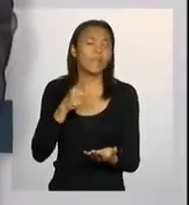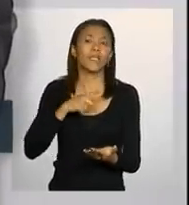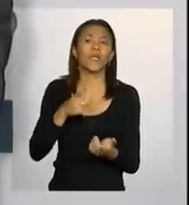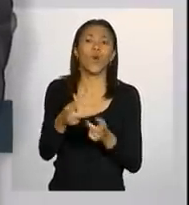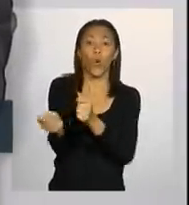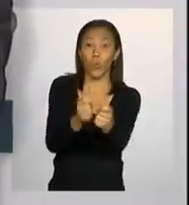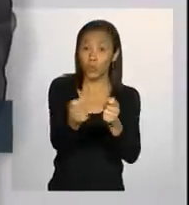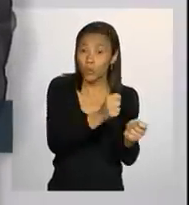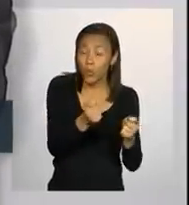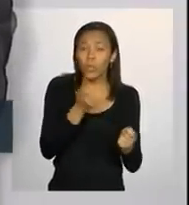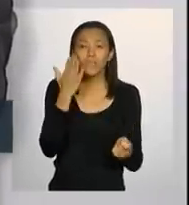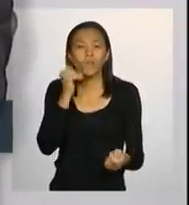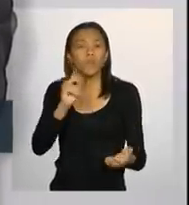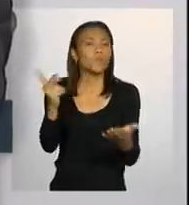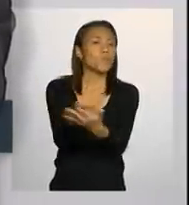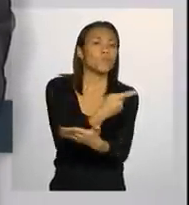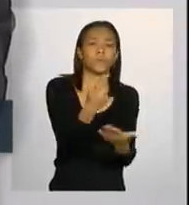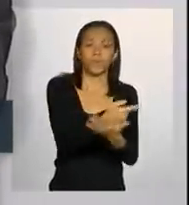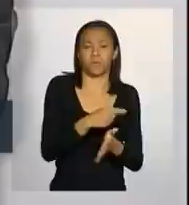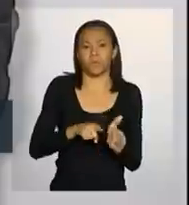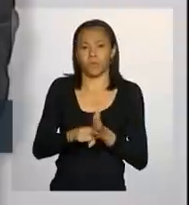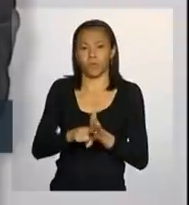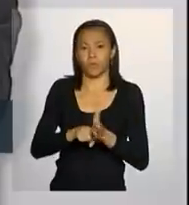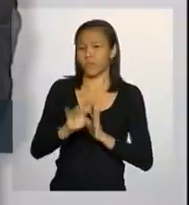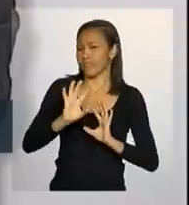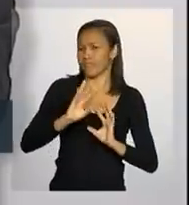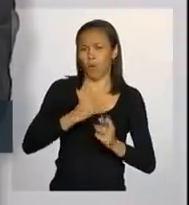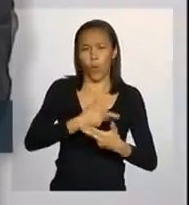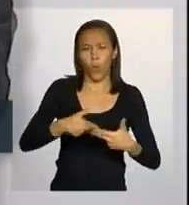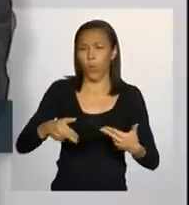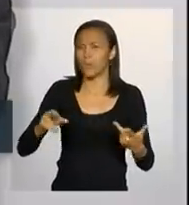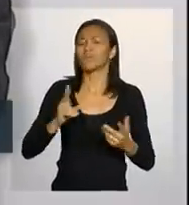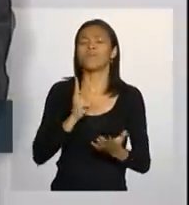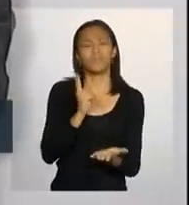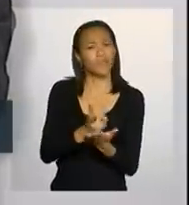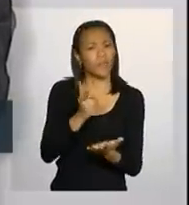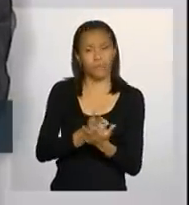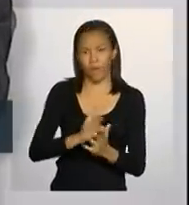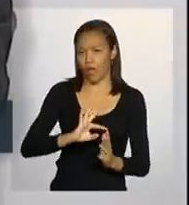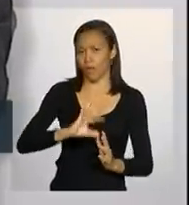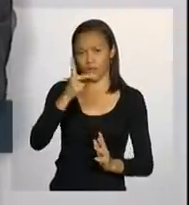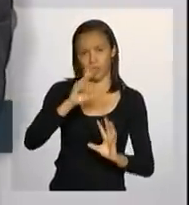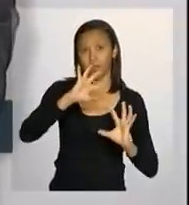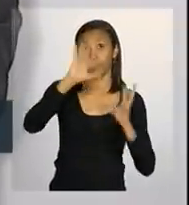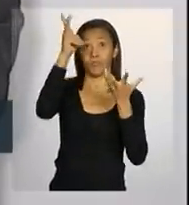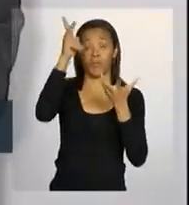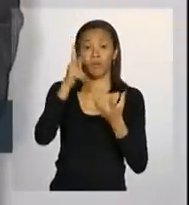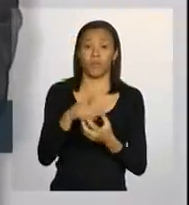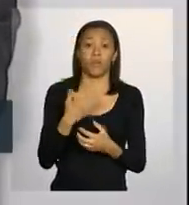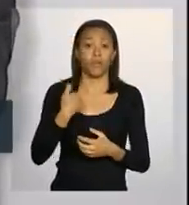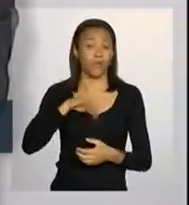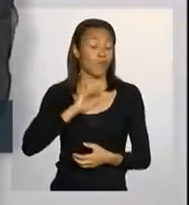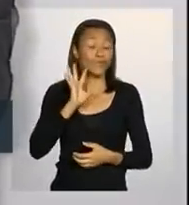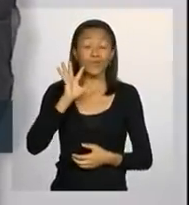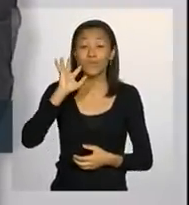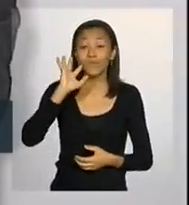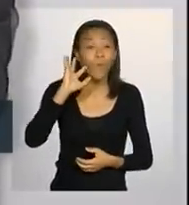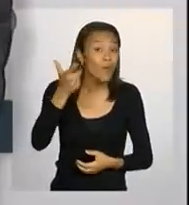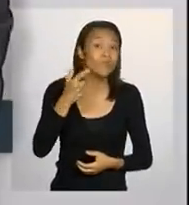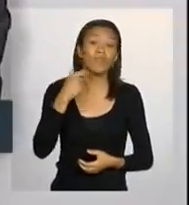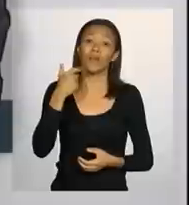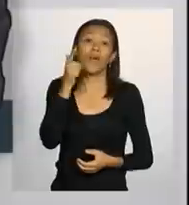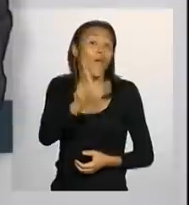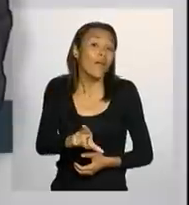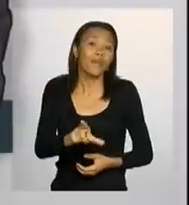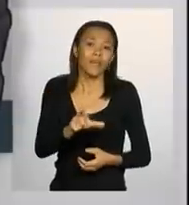de monitorar e acompanhar as condições adversas que vão estar sempre originando. E a gente não consegue, a curto espaço de